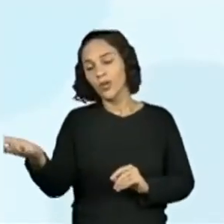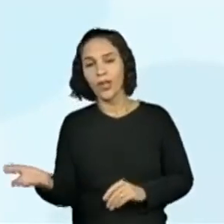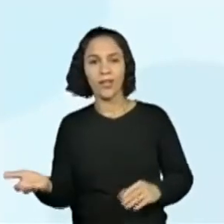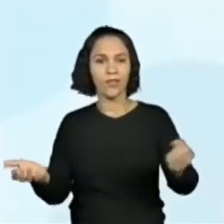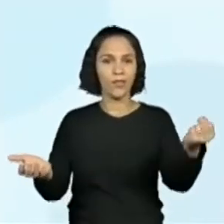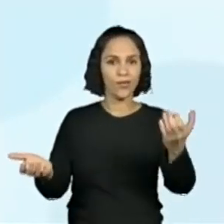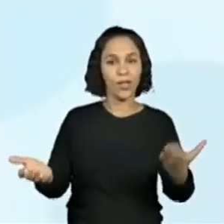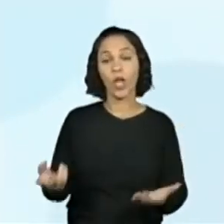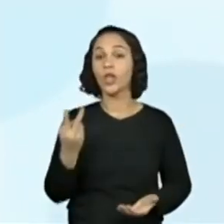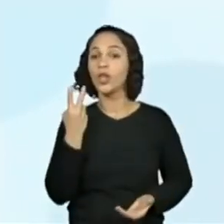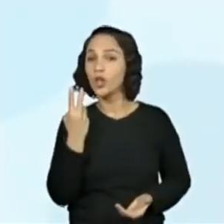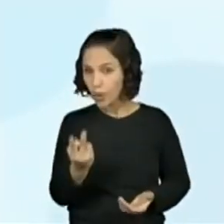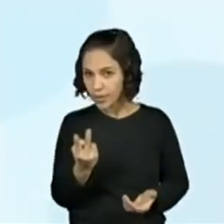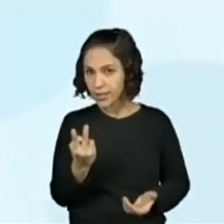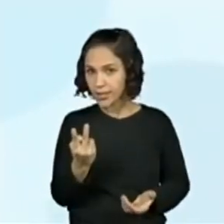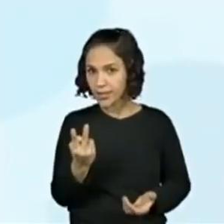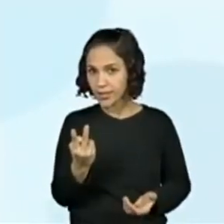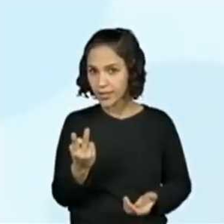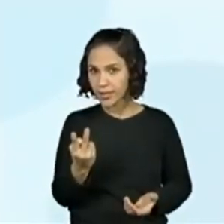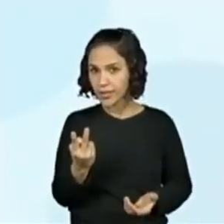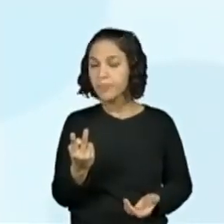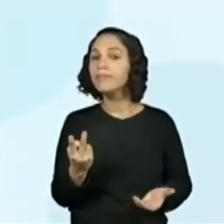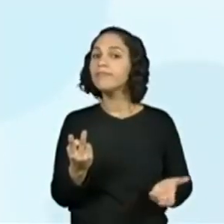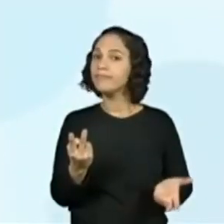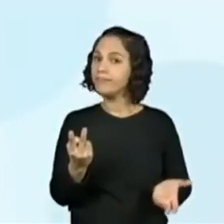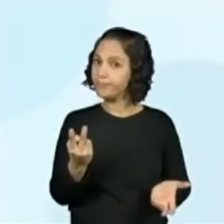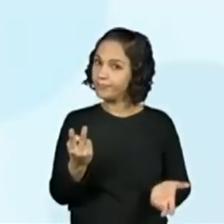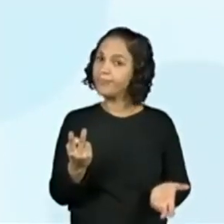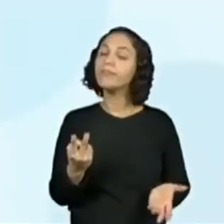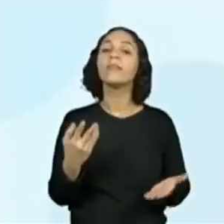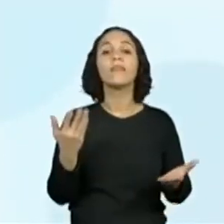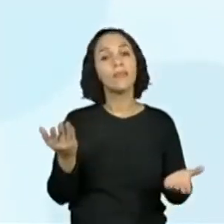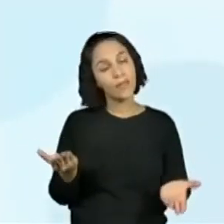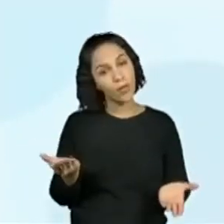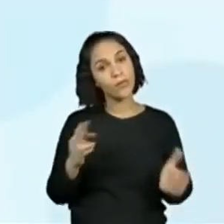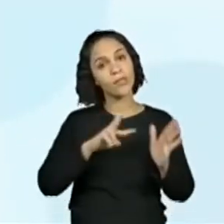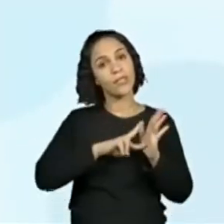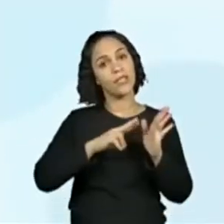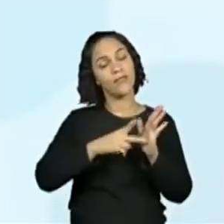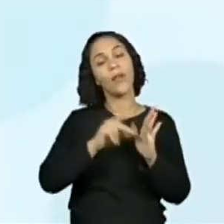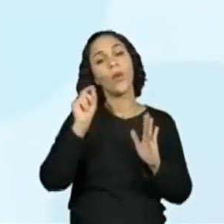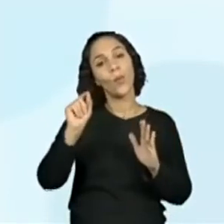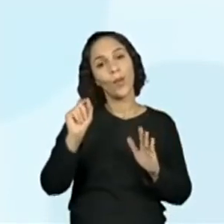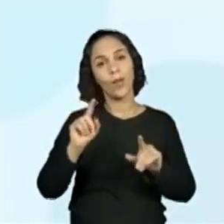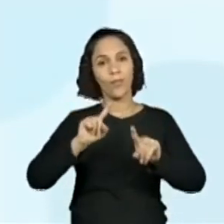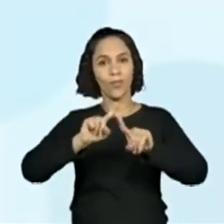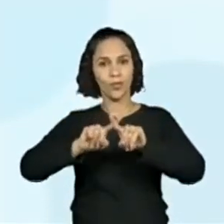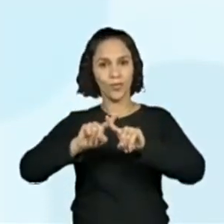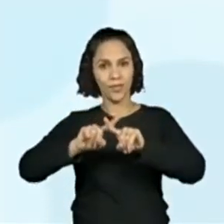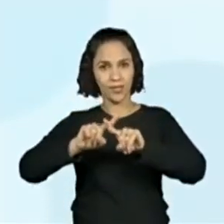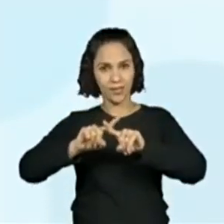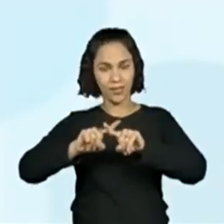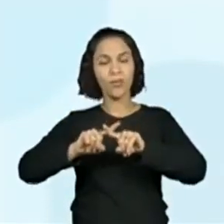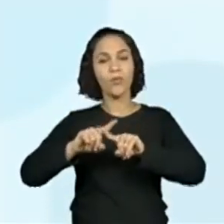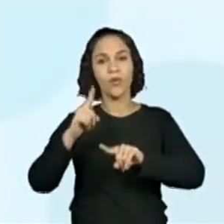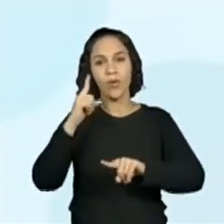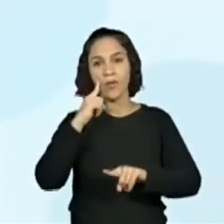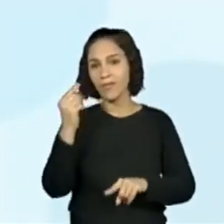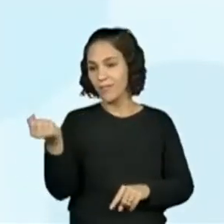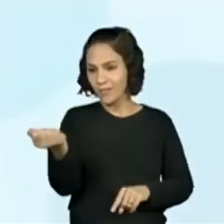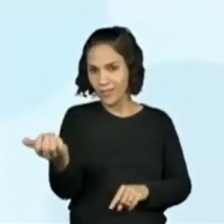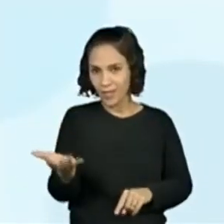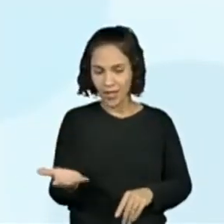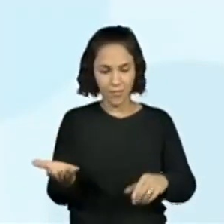dois dados, já que nós temos dois dados, a gente fez aquela multiplicação, seis vezes